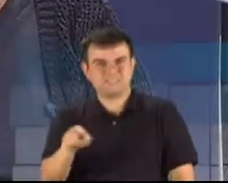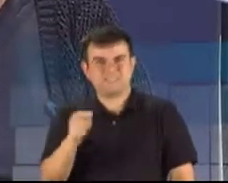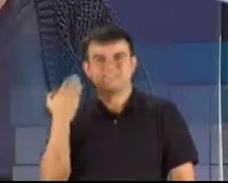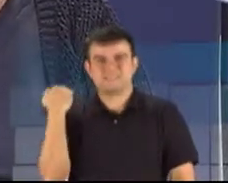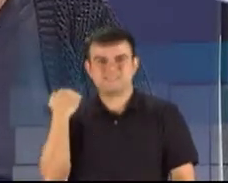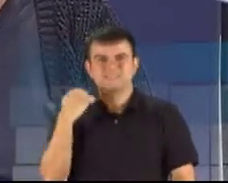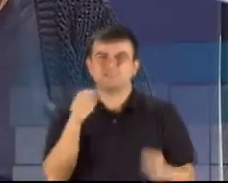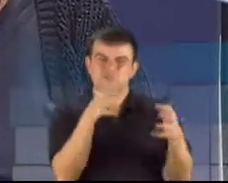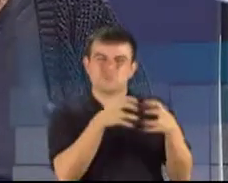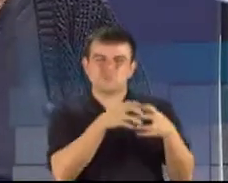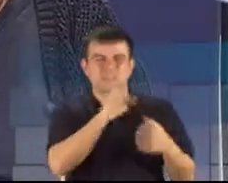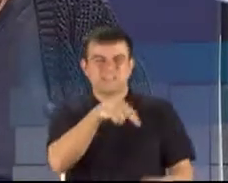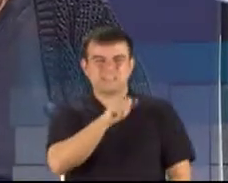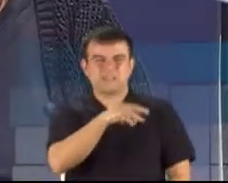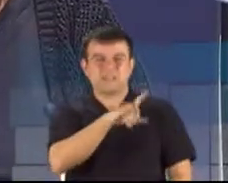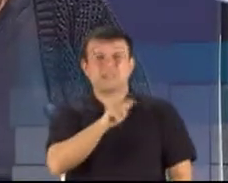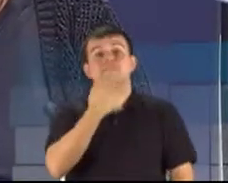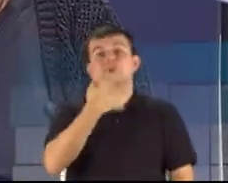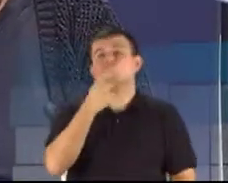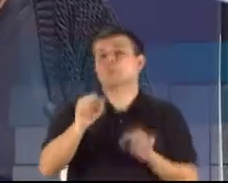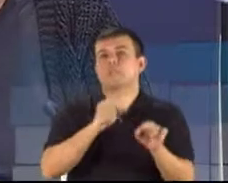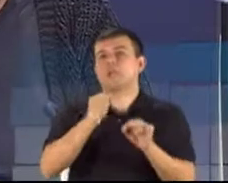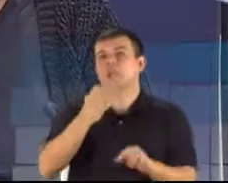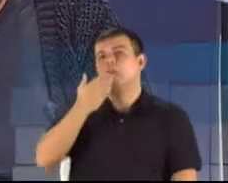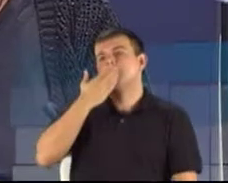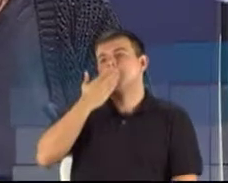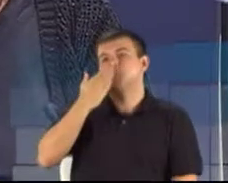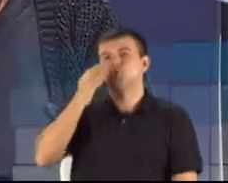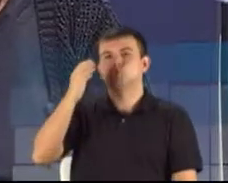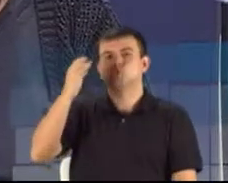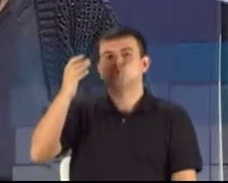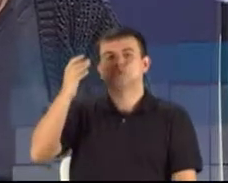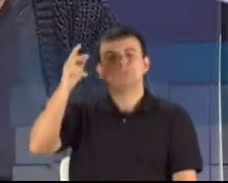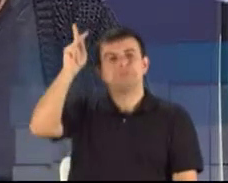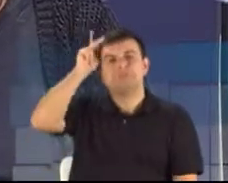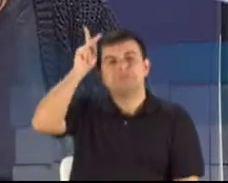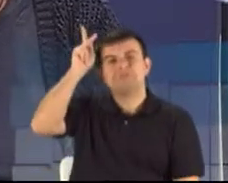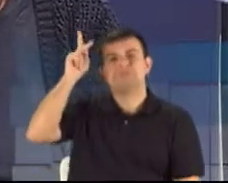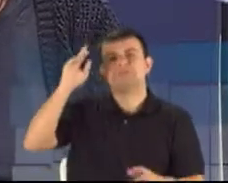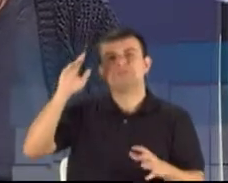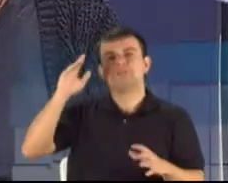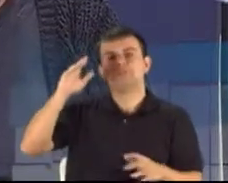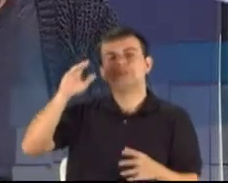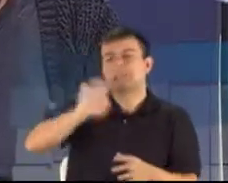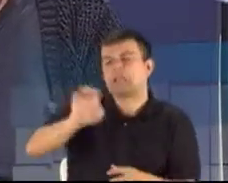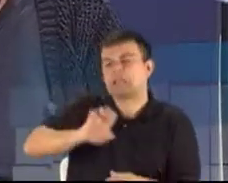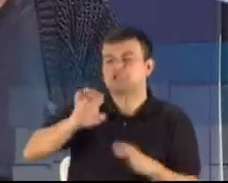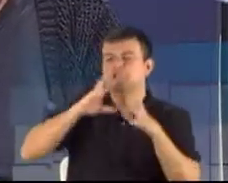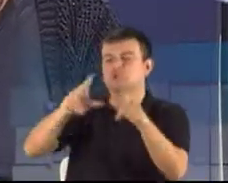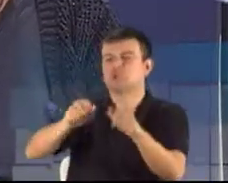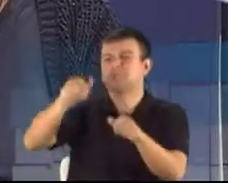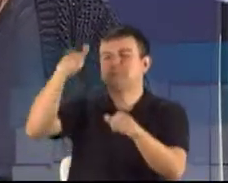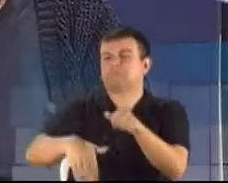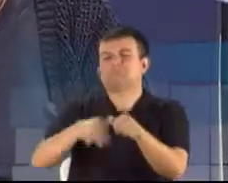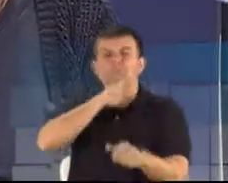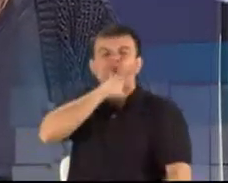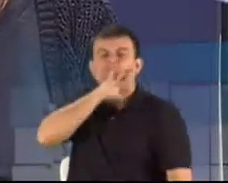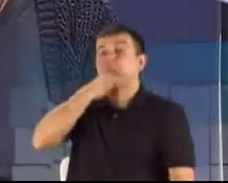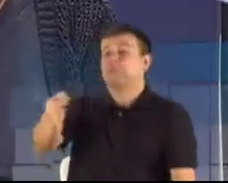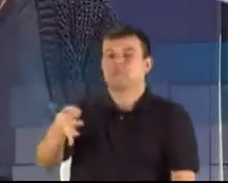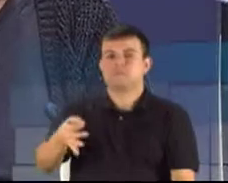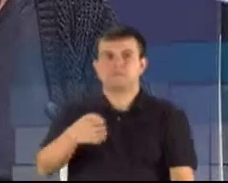pública disse que índios, quilombolas e gays são tudo coisa que não presta. E é esse pensamento